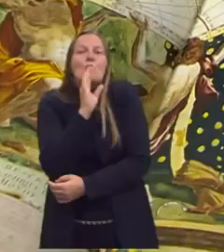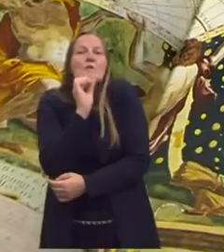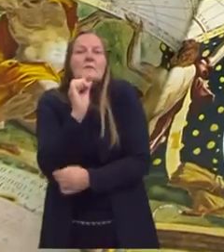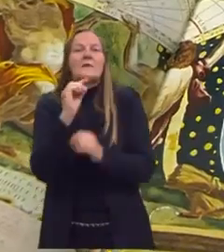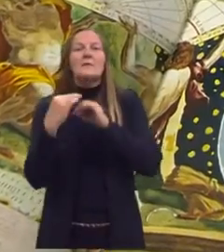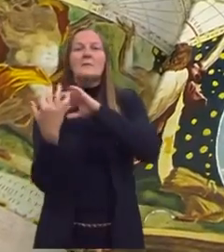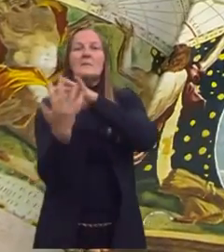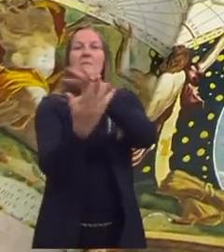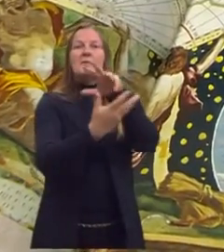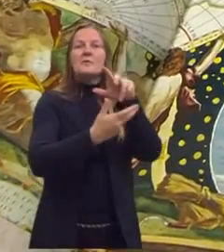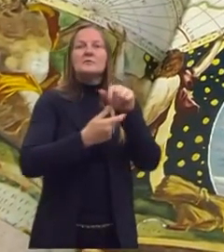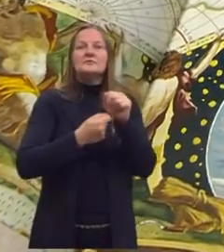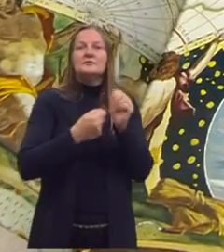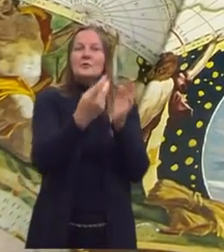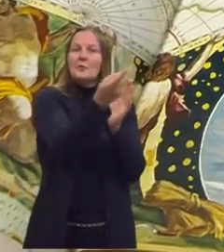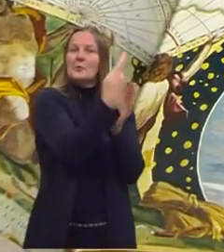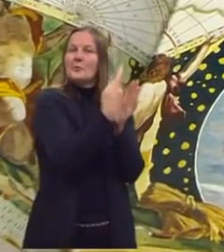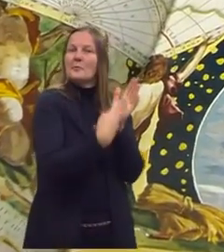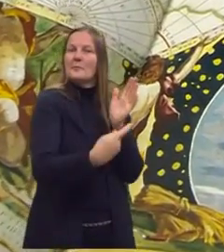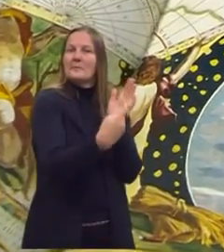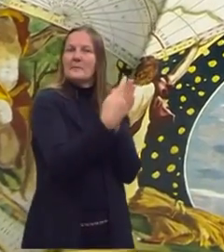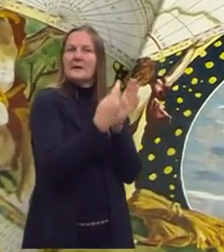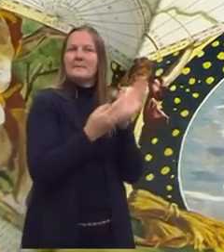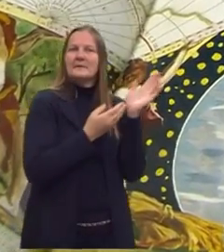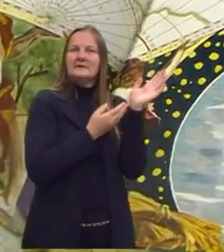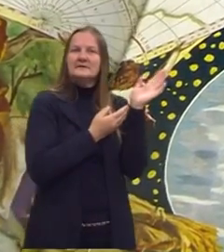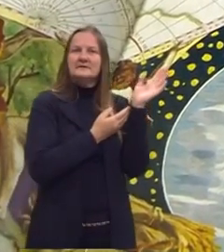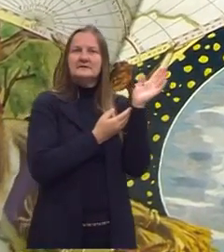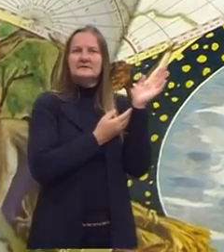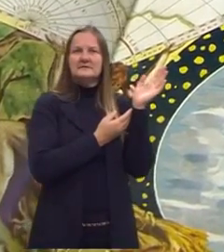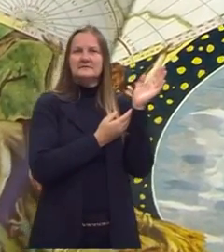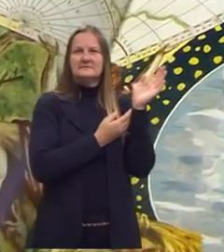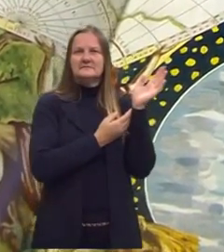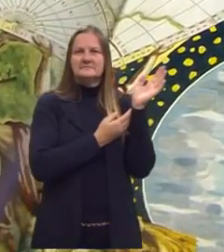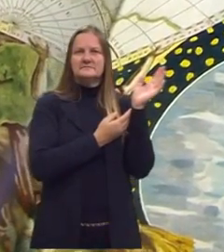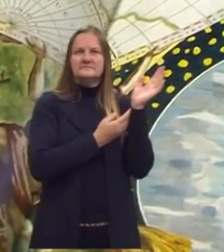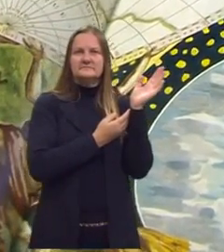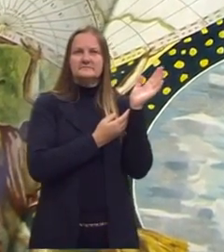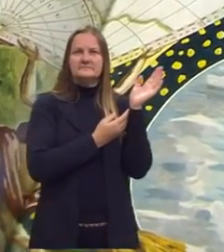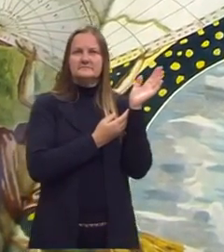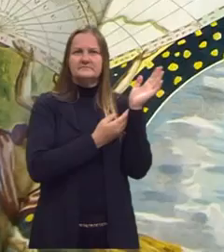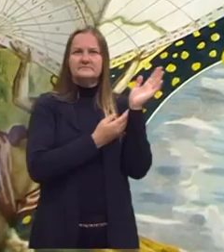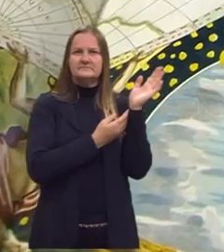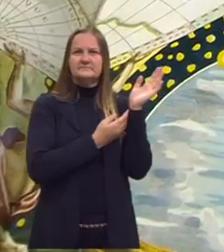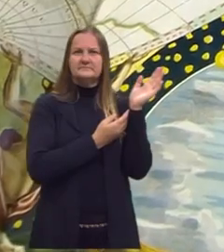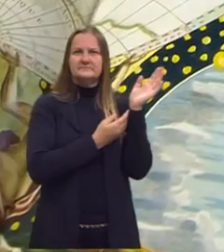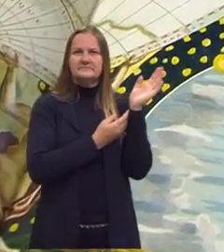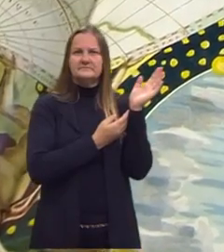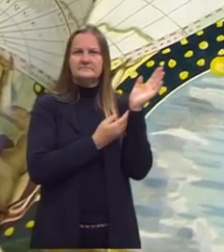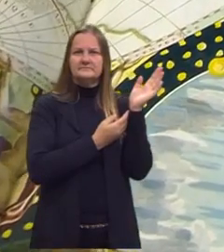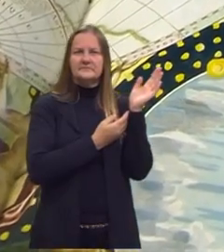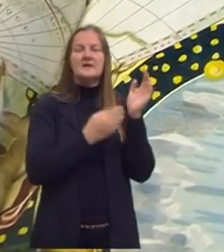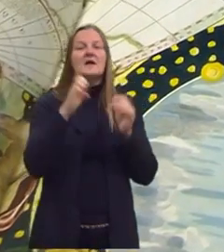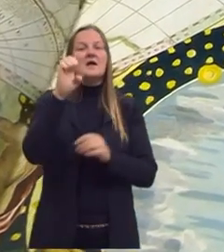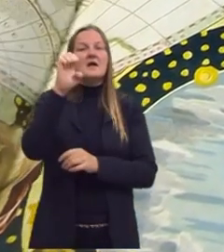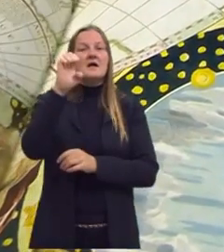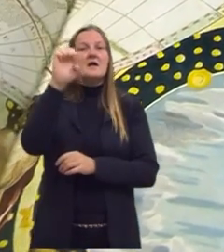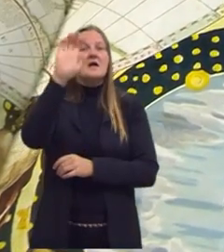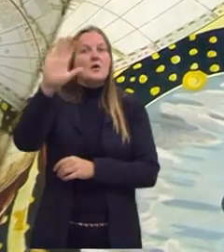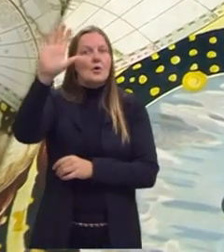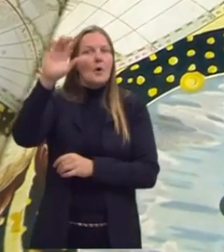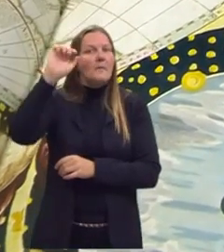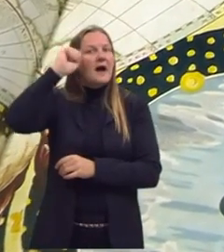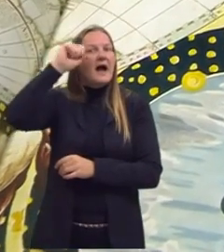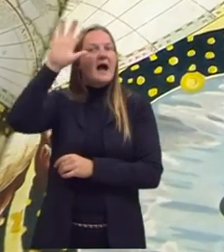que estava retratado neste mapa aqui. A gente pode focar nesse aqui, primeiro, tá, Alexandre? Então, se conhecia a Europa, a África e a